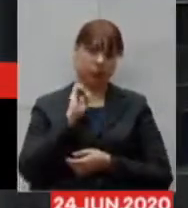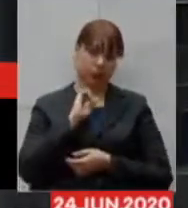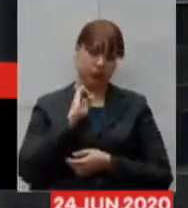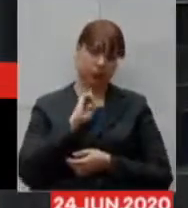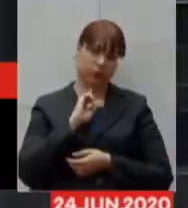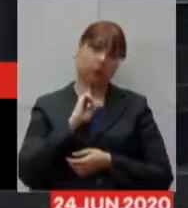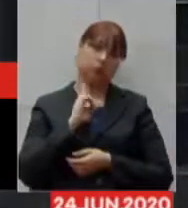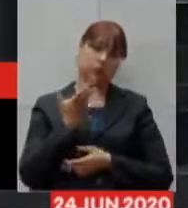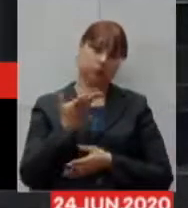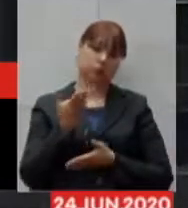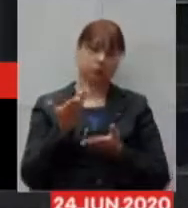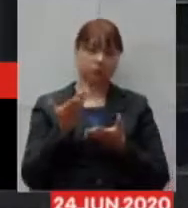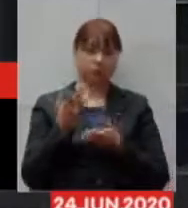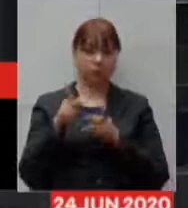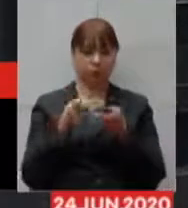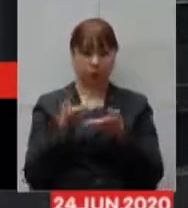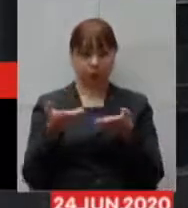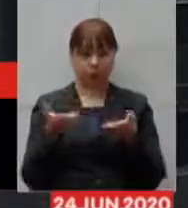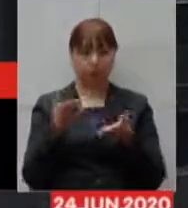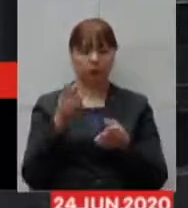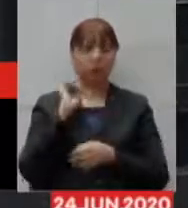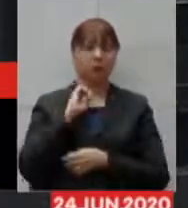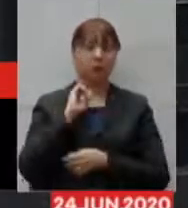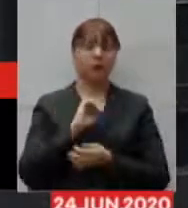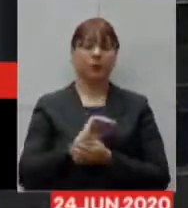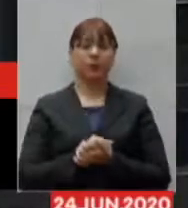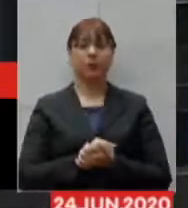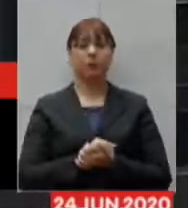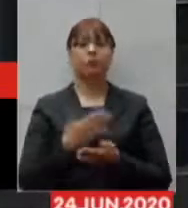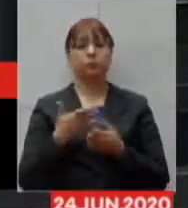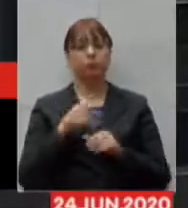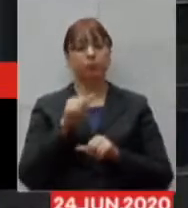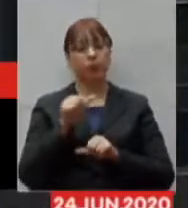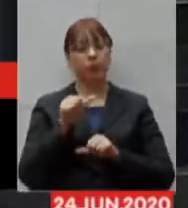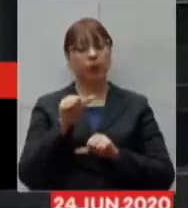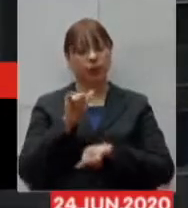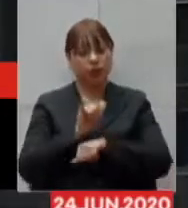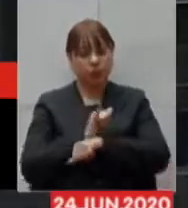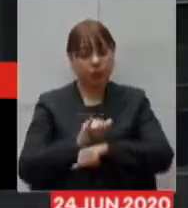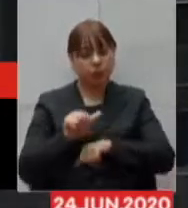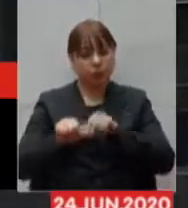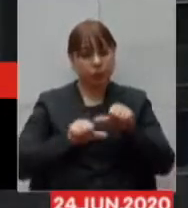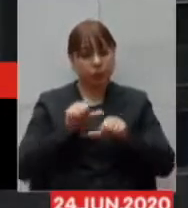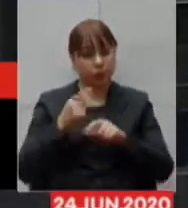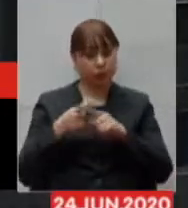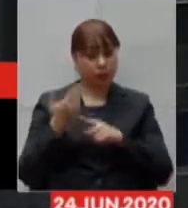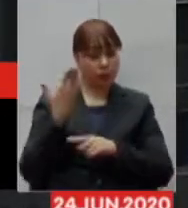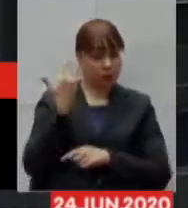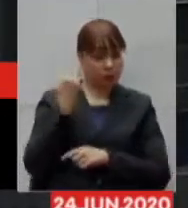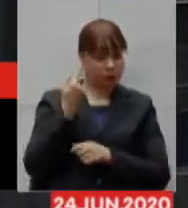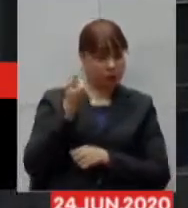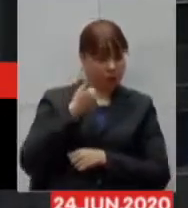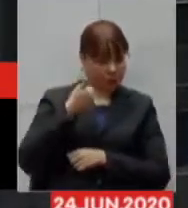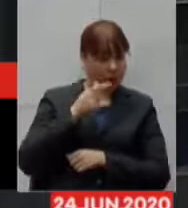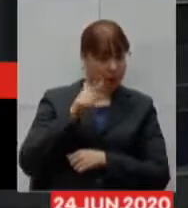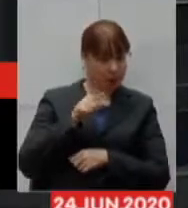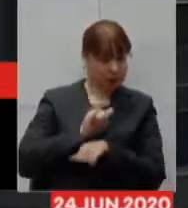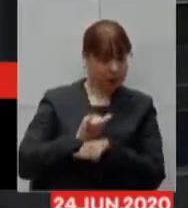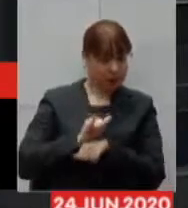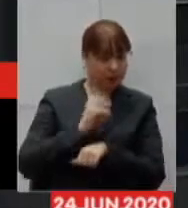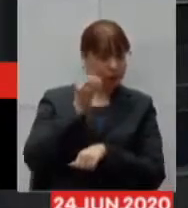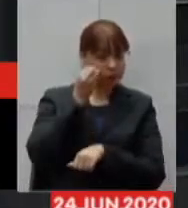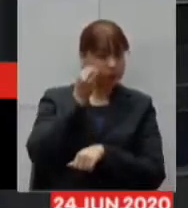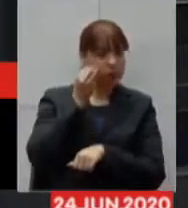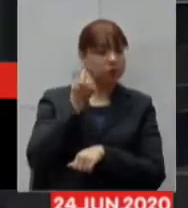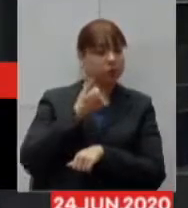de Minas Gerais. Então, mudou-se a estratégia que era inicialmente de se contratar uma